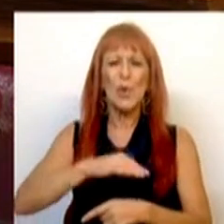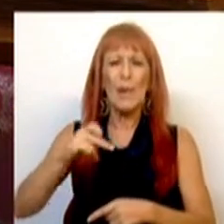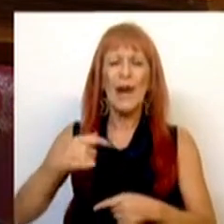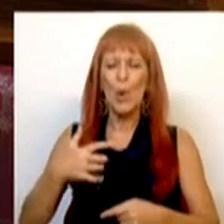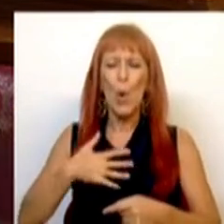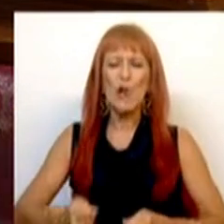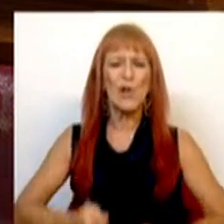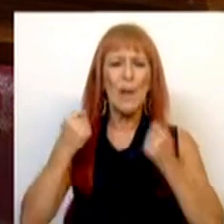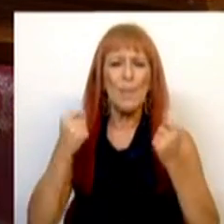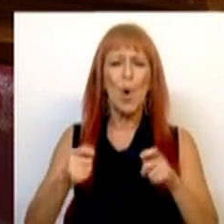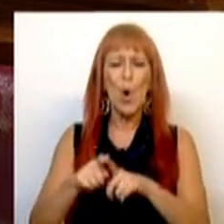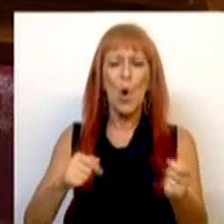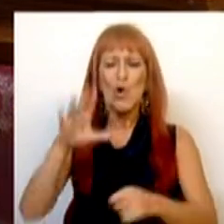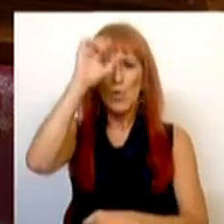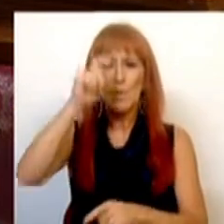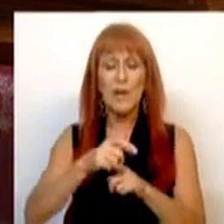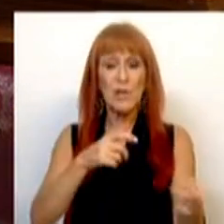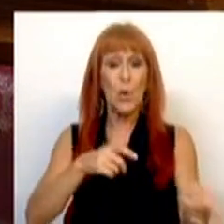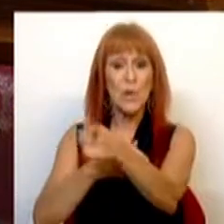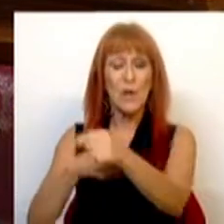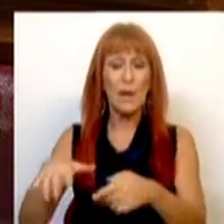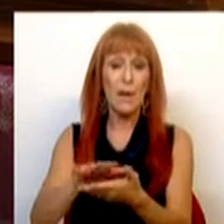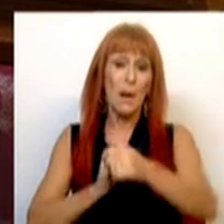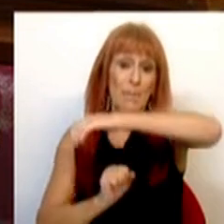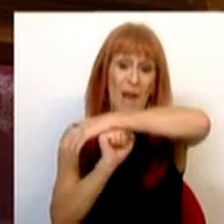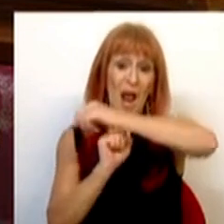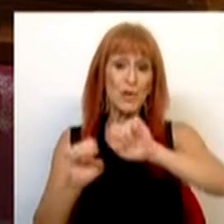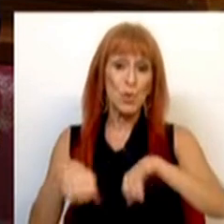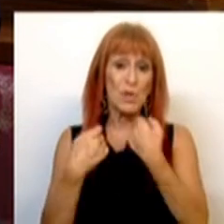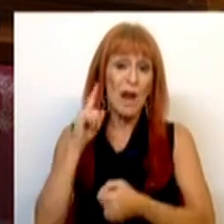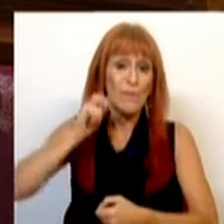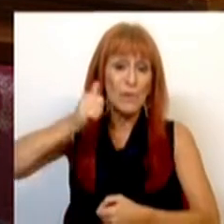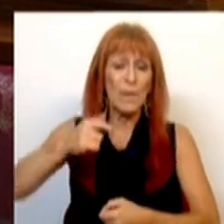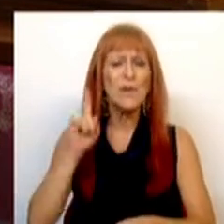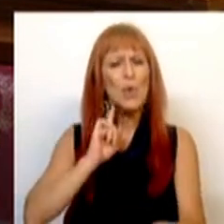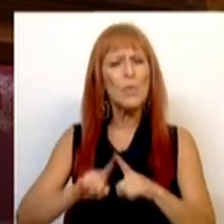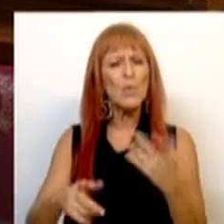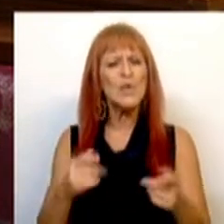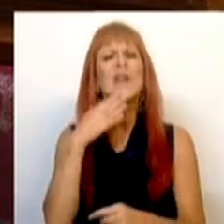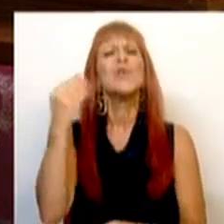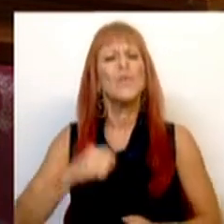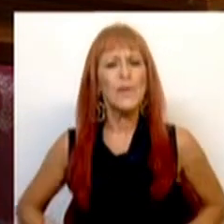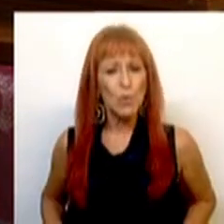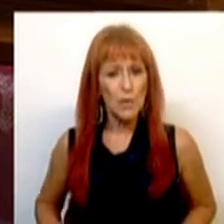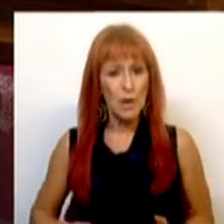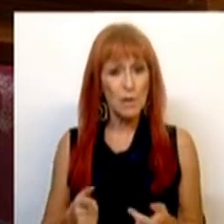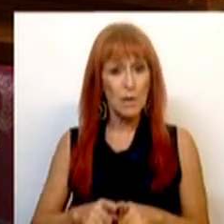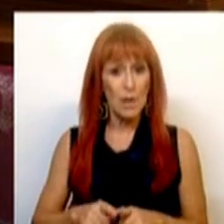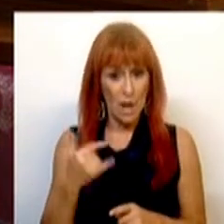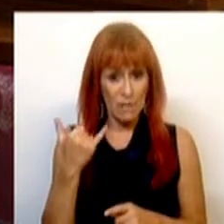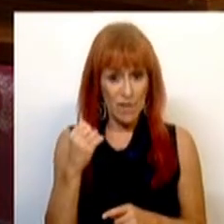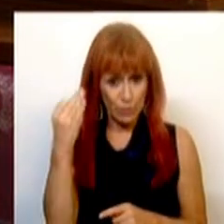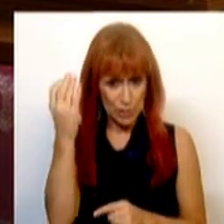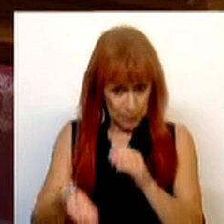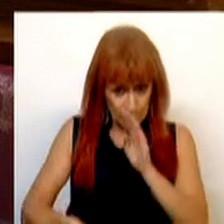Governo na habitação enquanto pilar social fundamental. Sra. Deputada, e na juventude, é mais 20